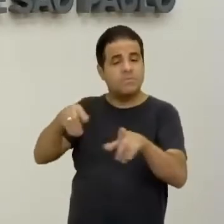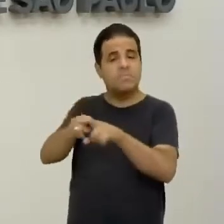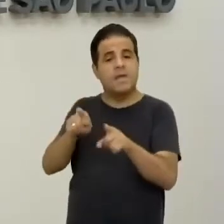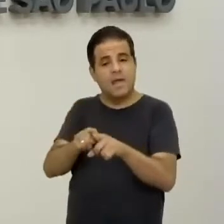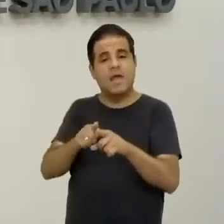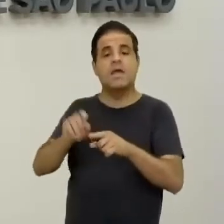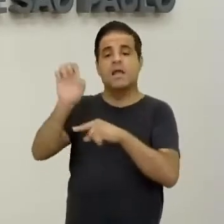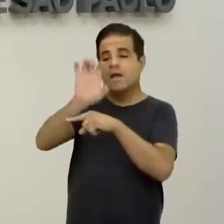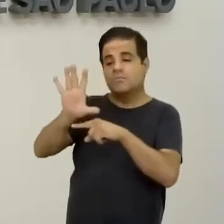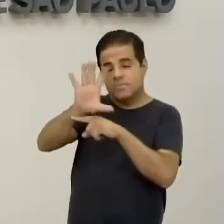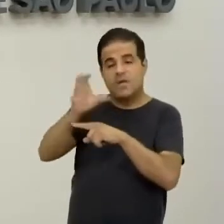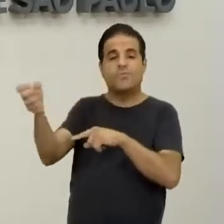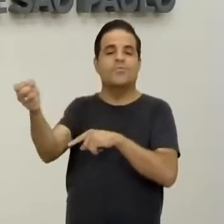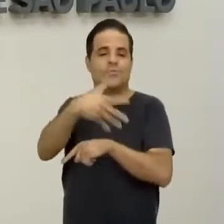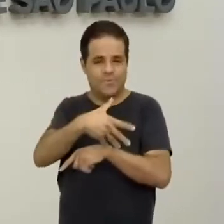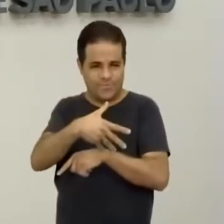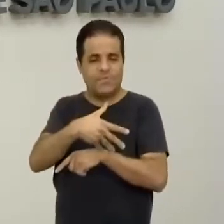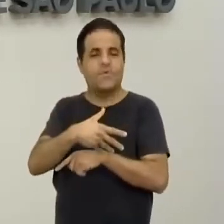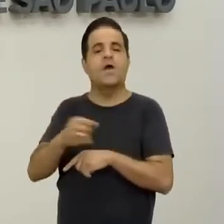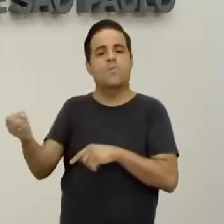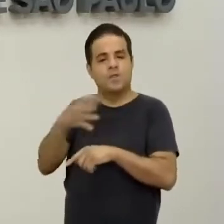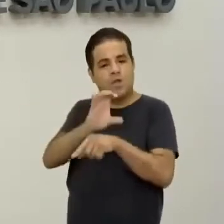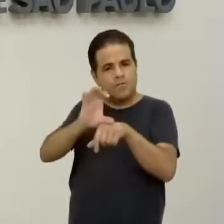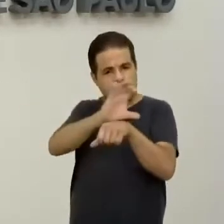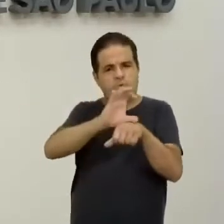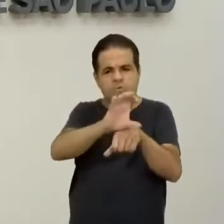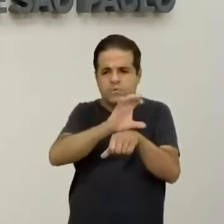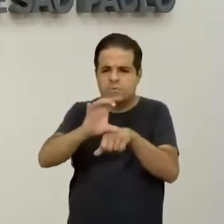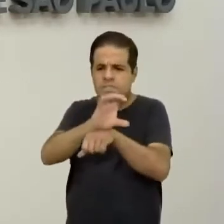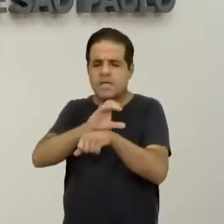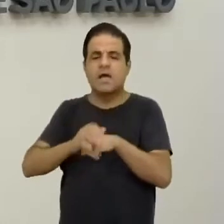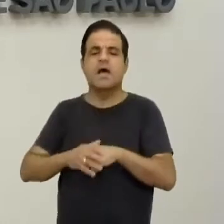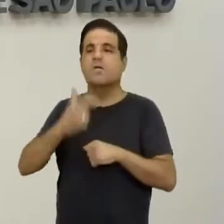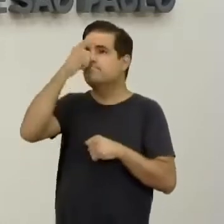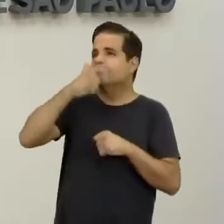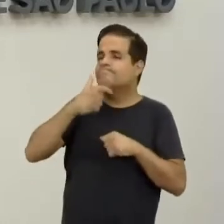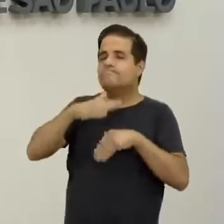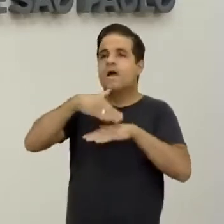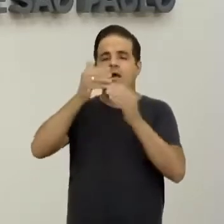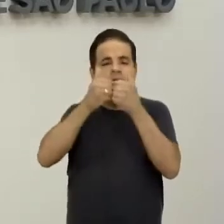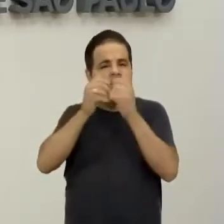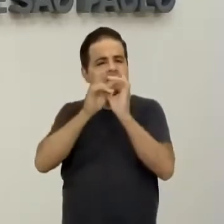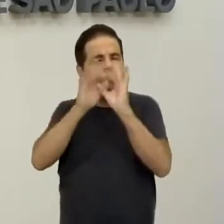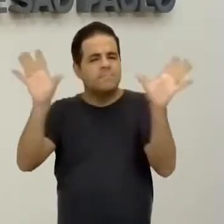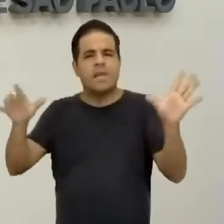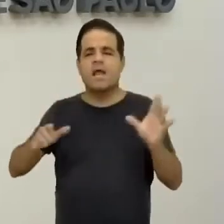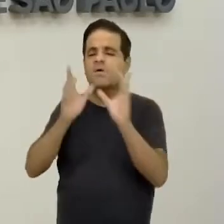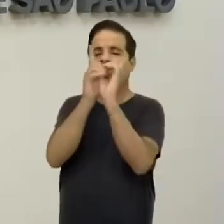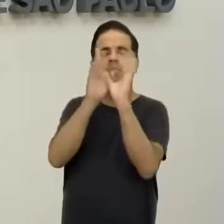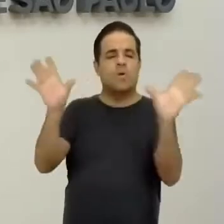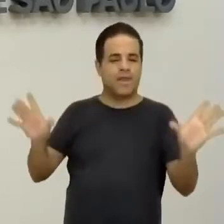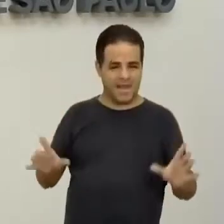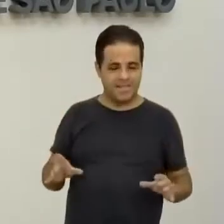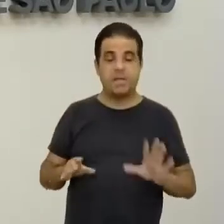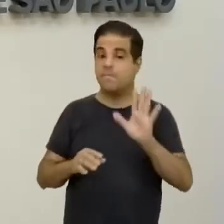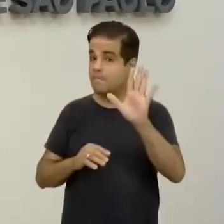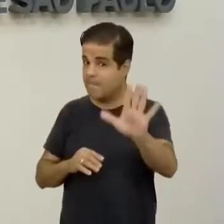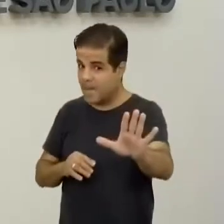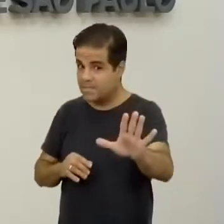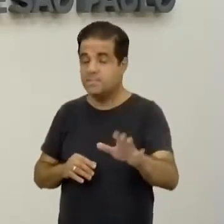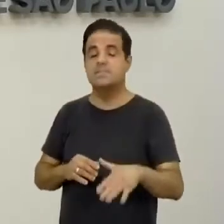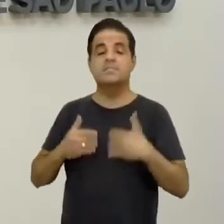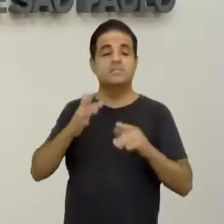por exemplo, do Estado Novo. Então, é uma nova Constituição, com uma cara mais liberal e democrática, porém,